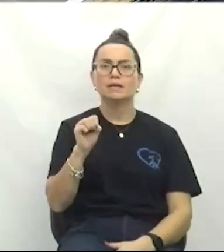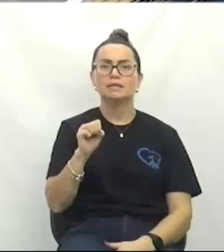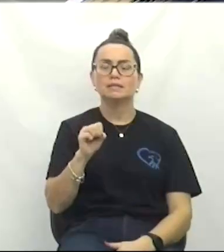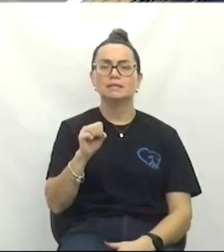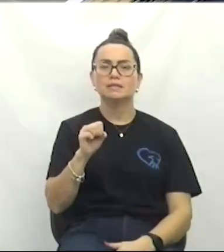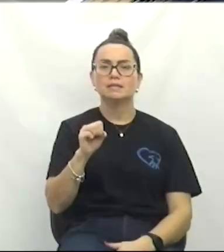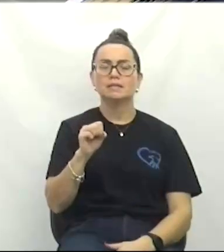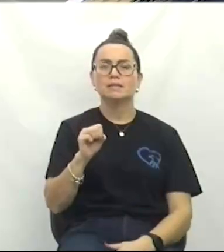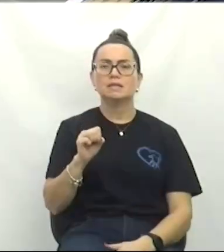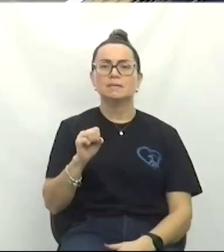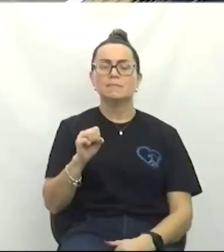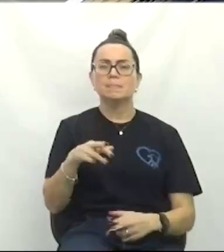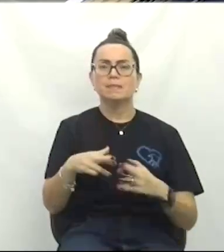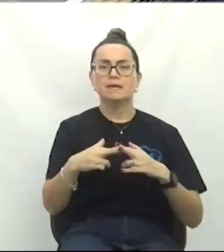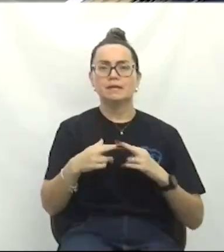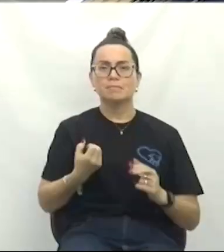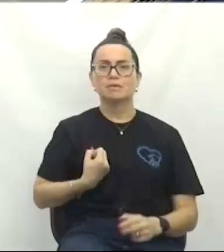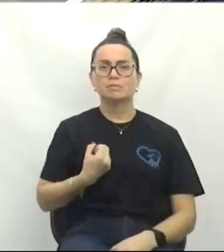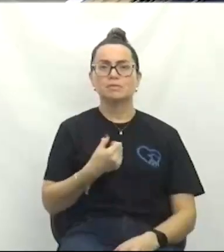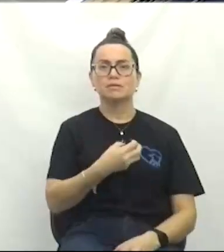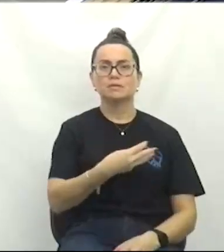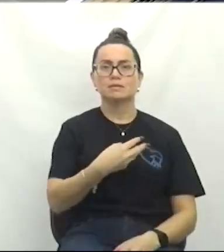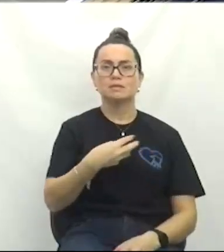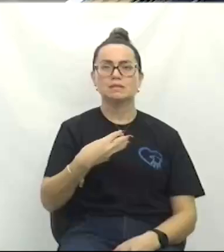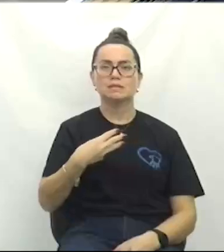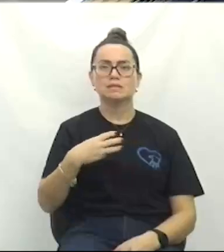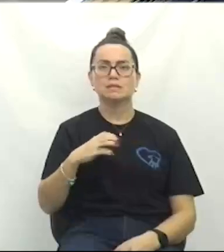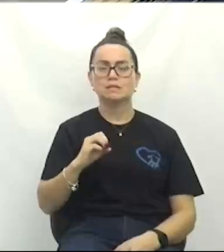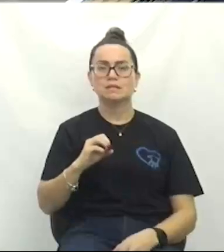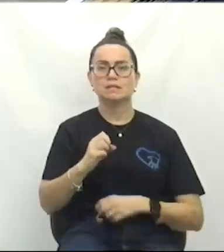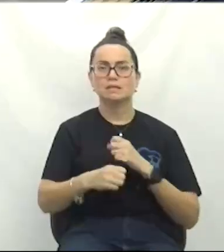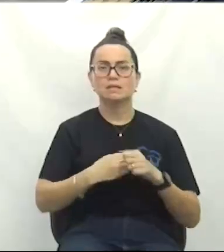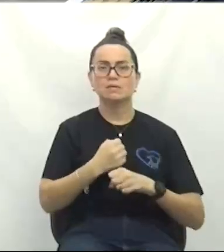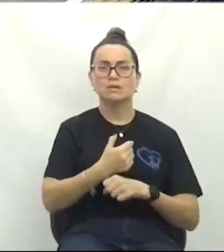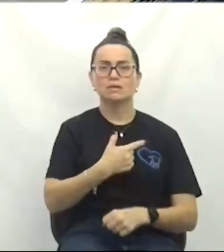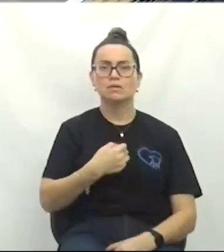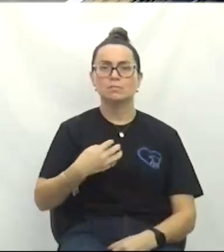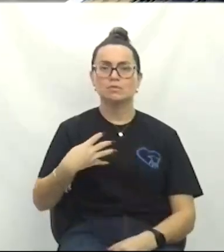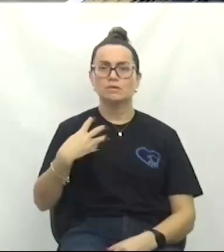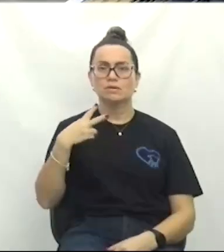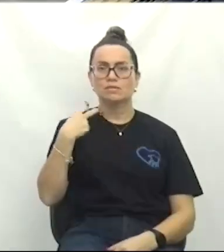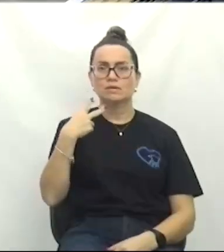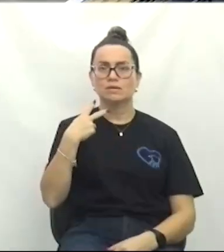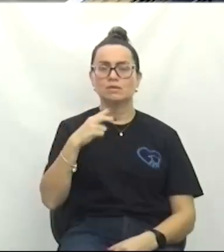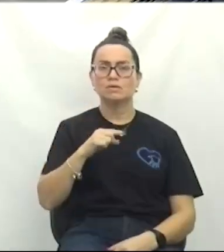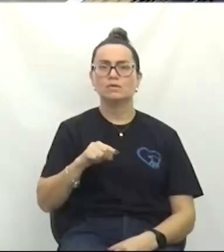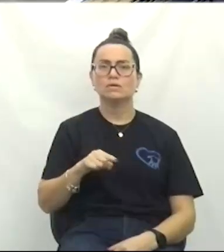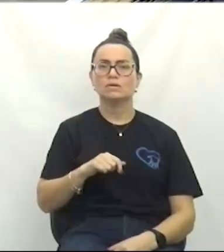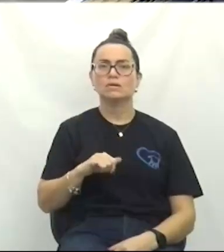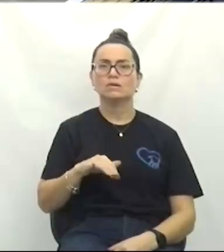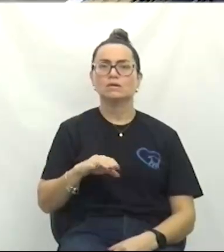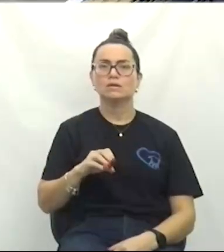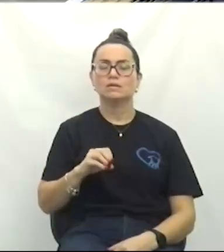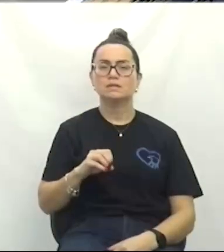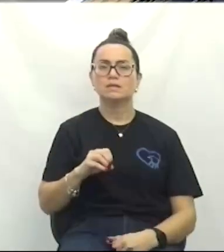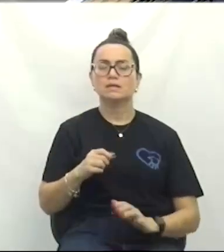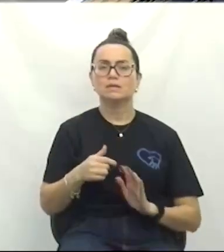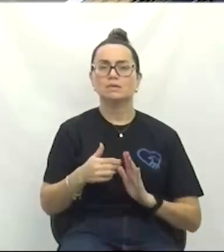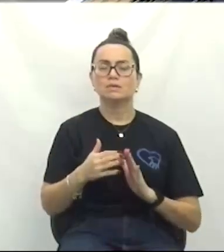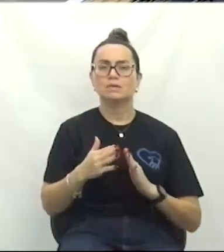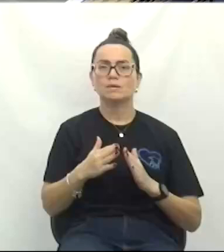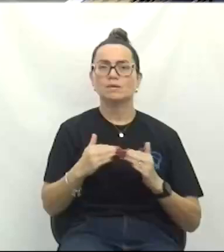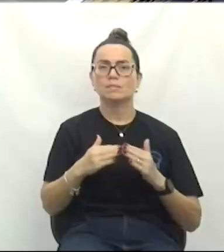Requerimento número 330, de 2024. Autor, vereador Zairo José Casagrande. Envio de